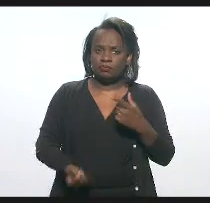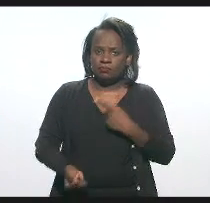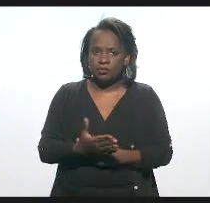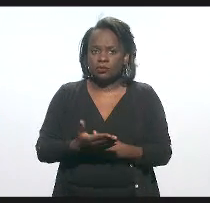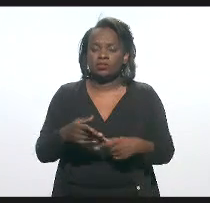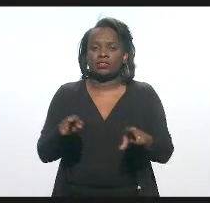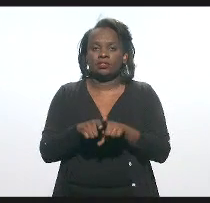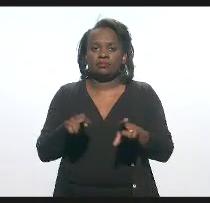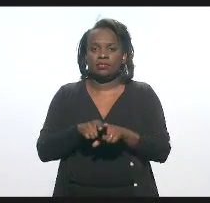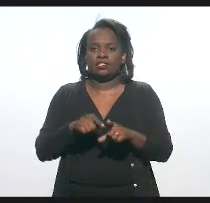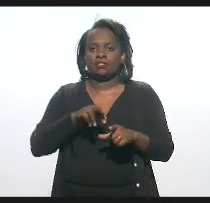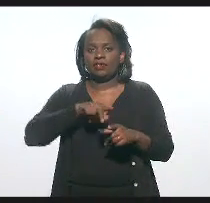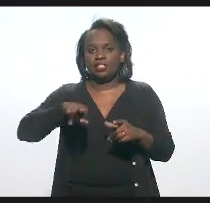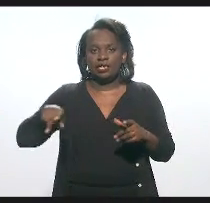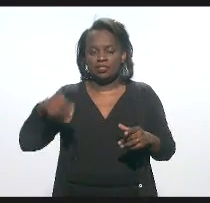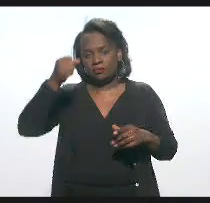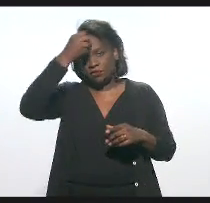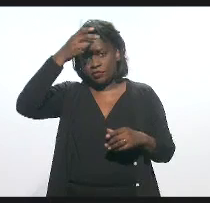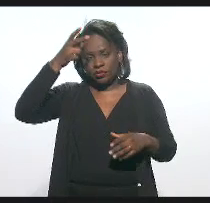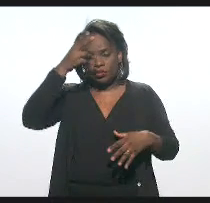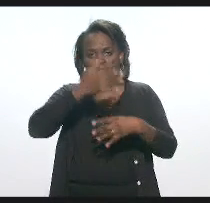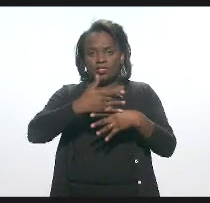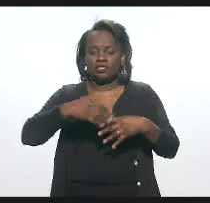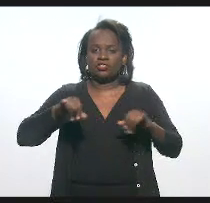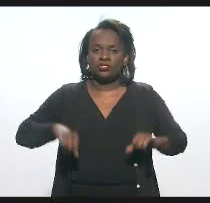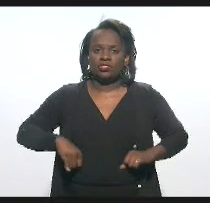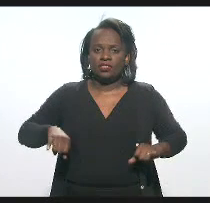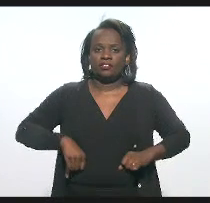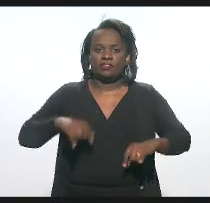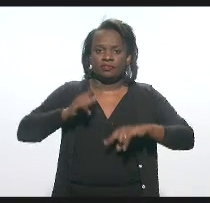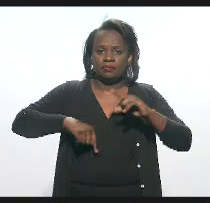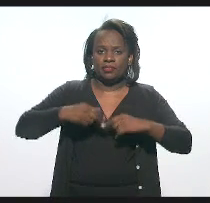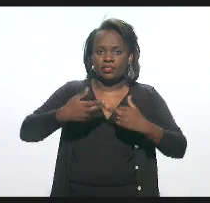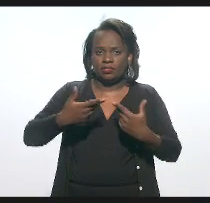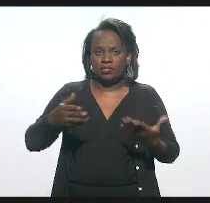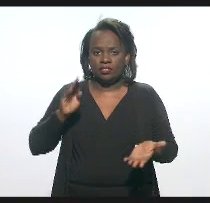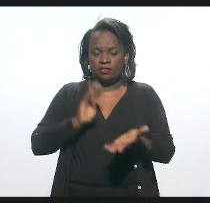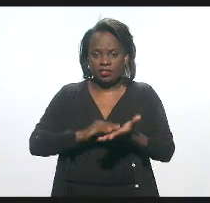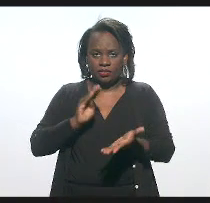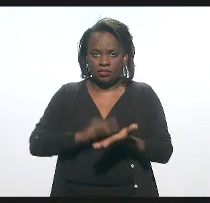e também em diversos municípios sofrendo com a falta de equipamento